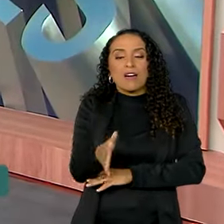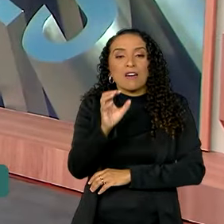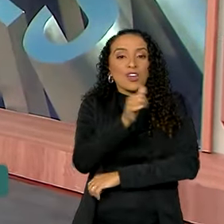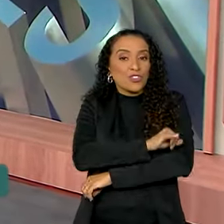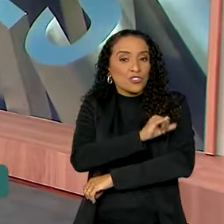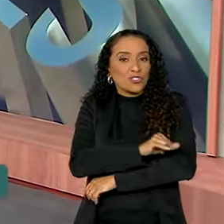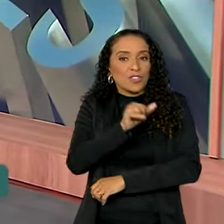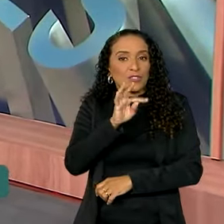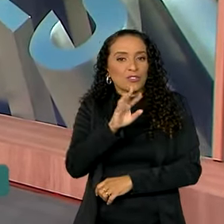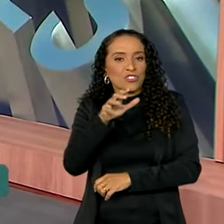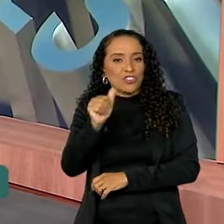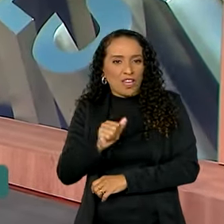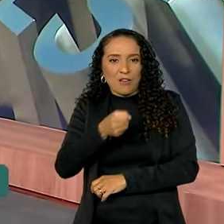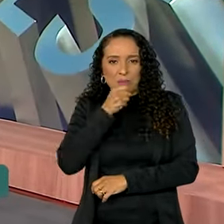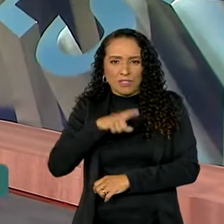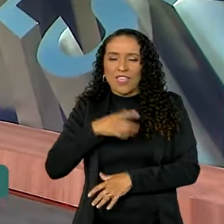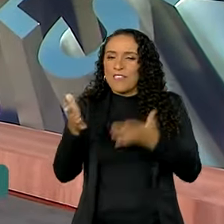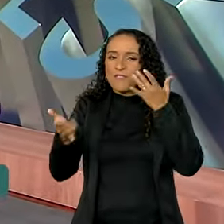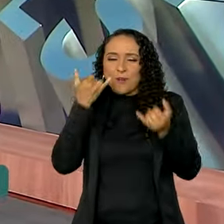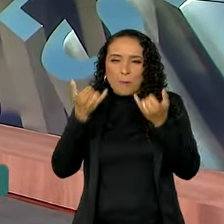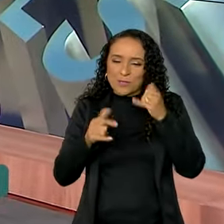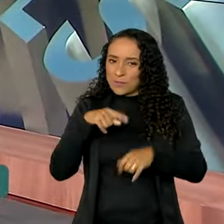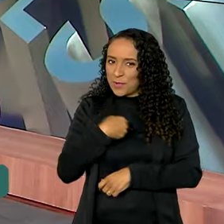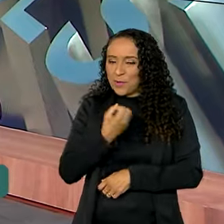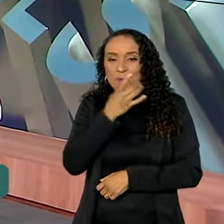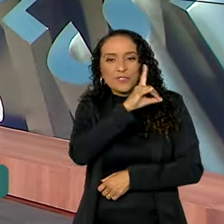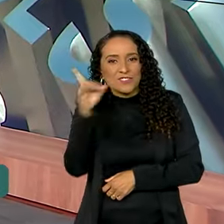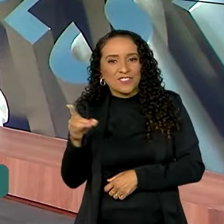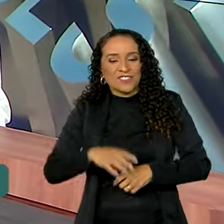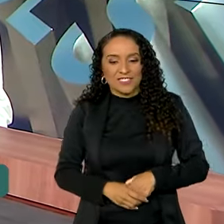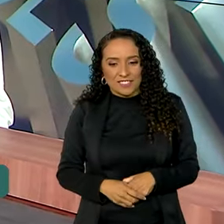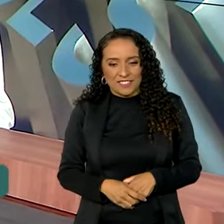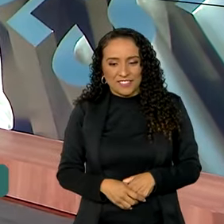repórter Tiago Pimenta tem todas as informações para a gente. Bom dia, Tiago.